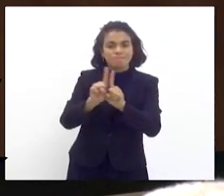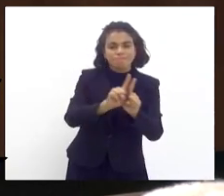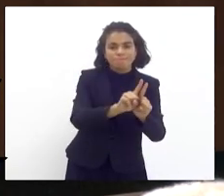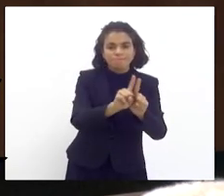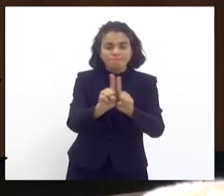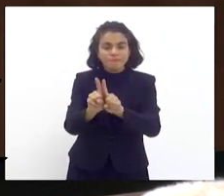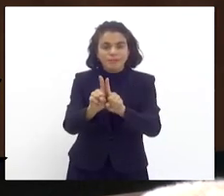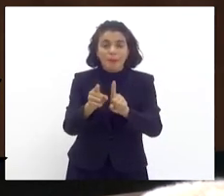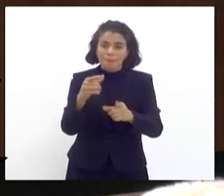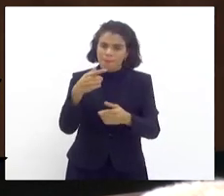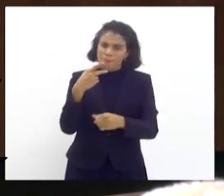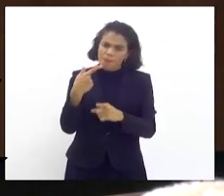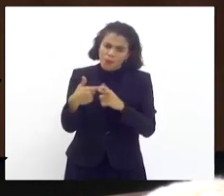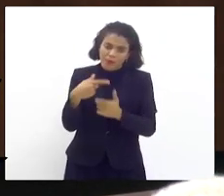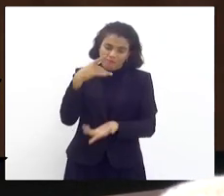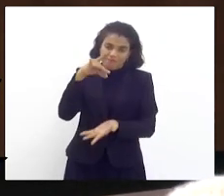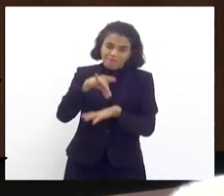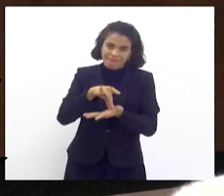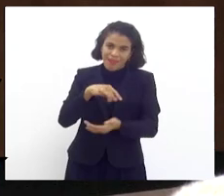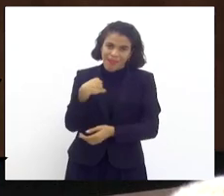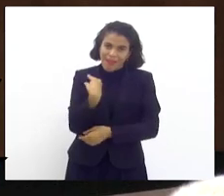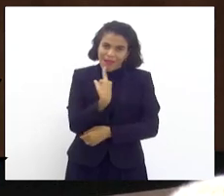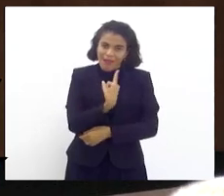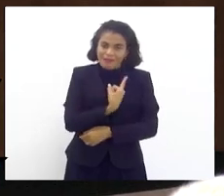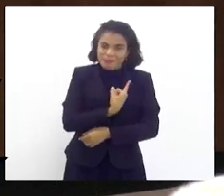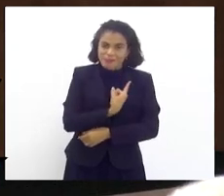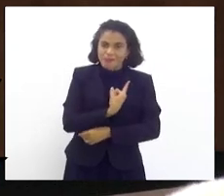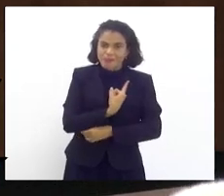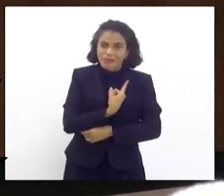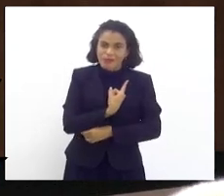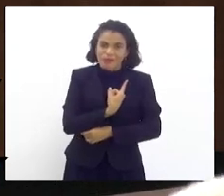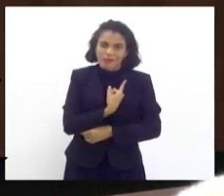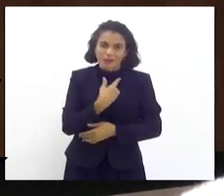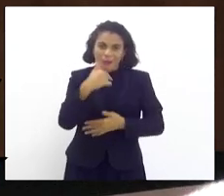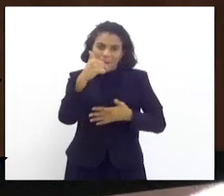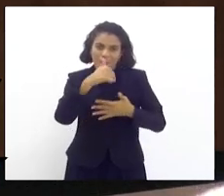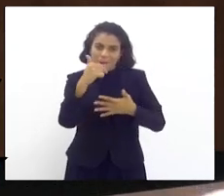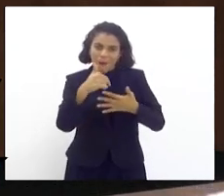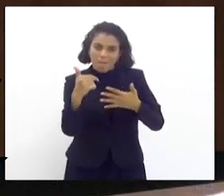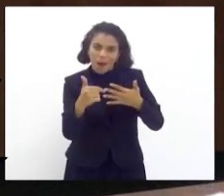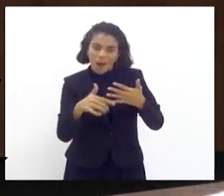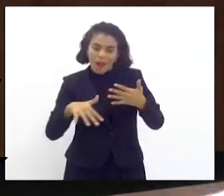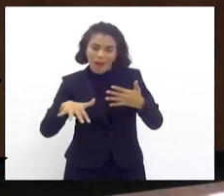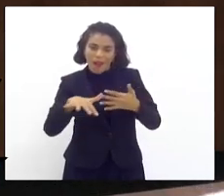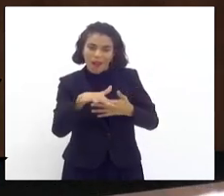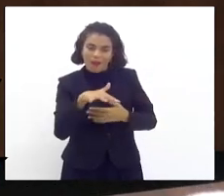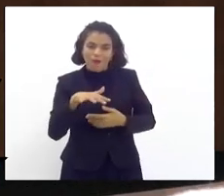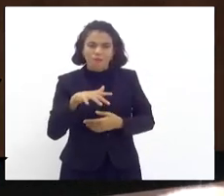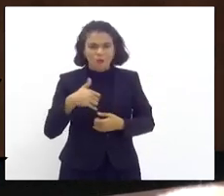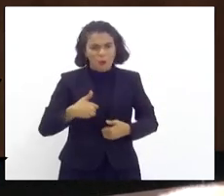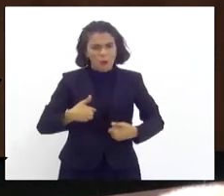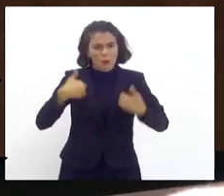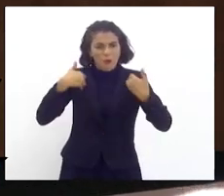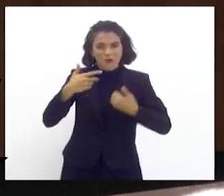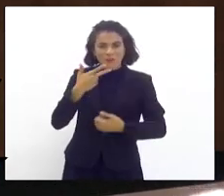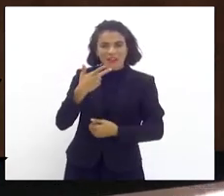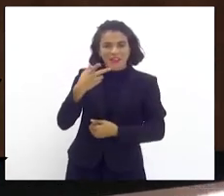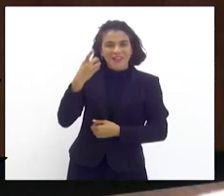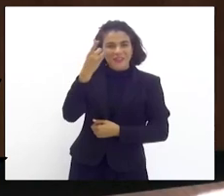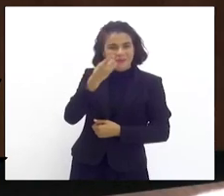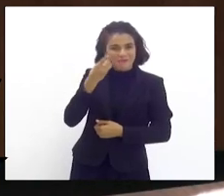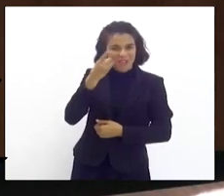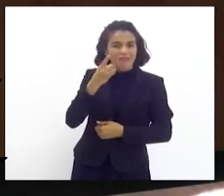porque, de fato, como eu falei aqui, a gente acaba pontuando muito bem na região, tenho muito orgulho de dizer que eu sou um deputado